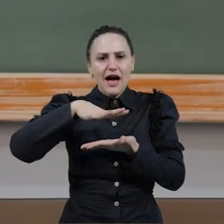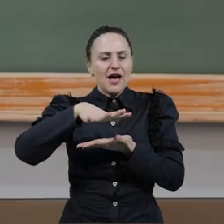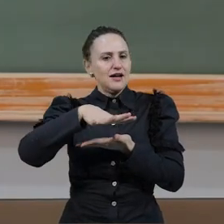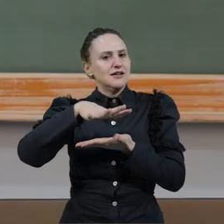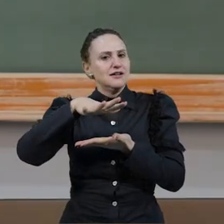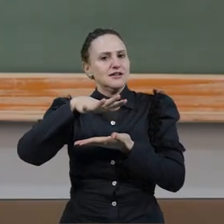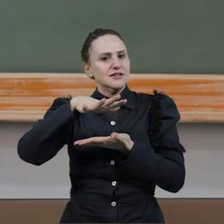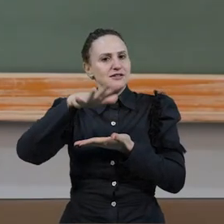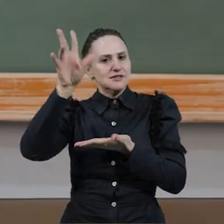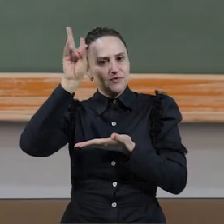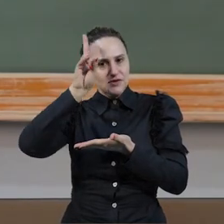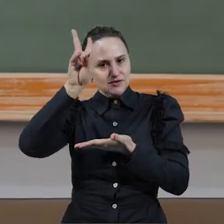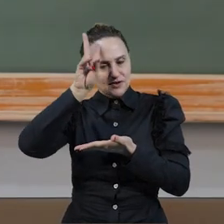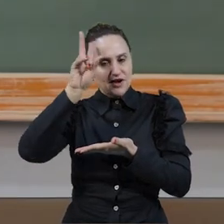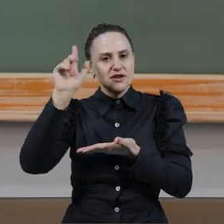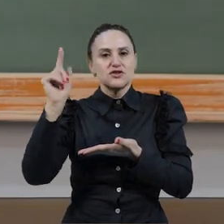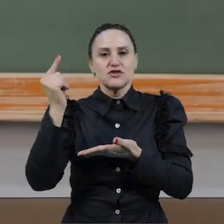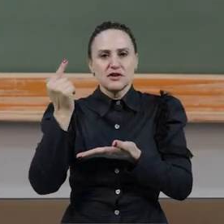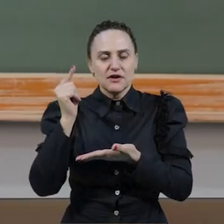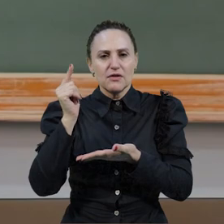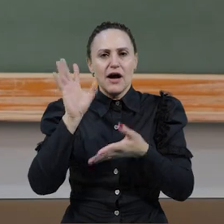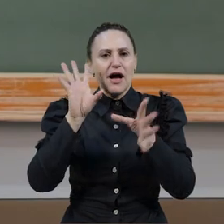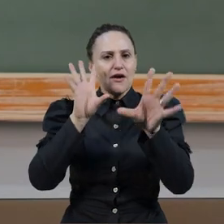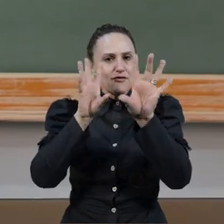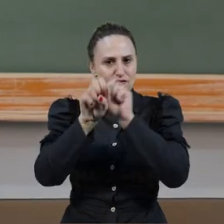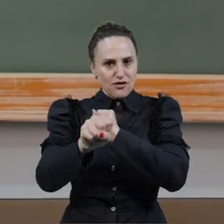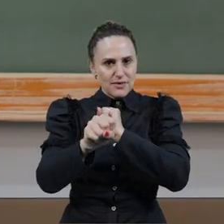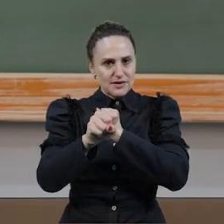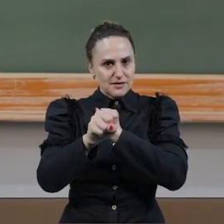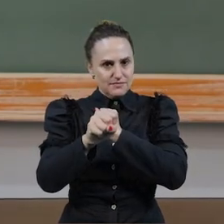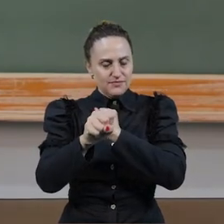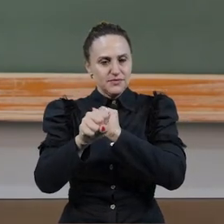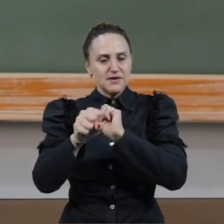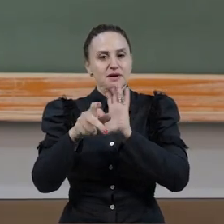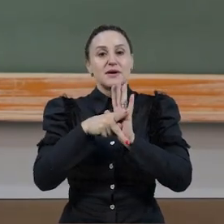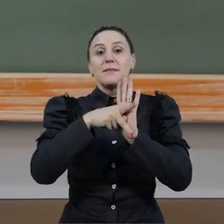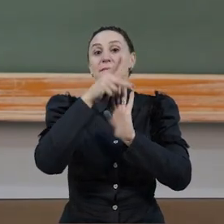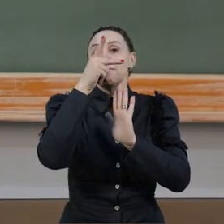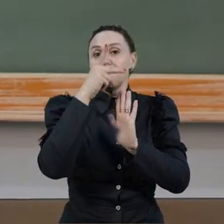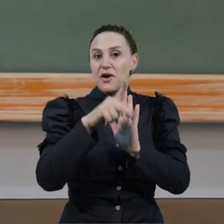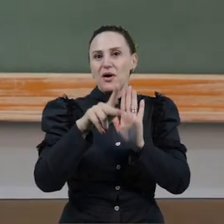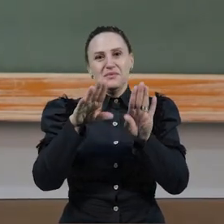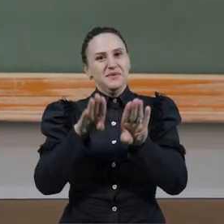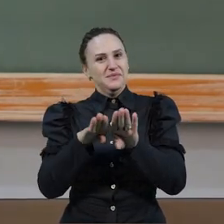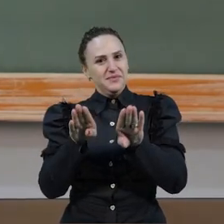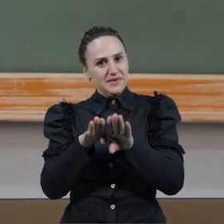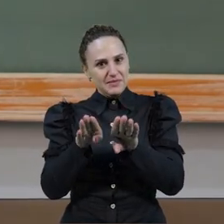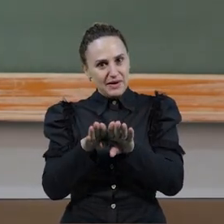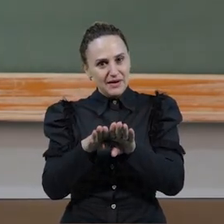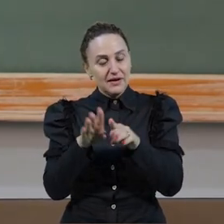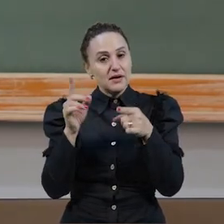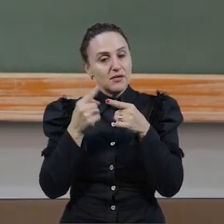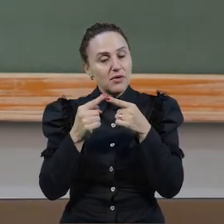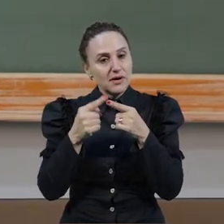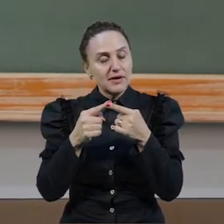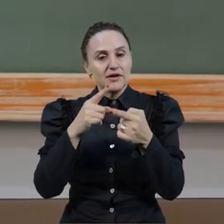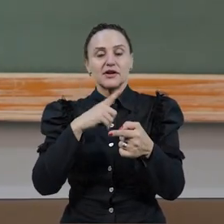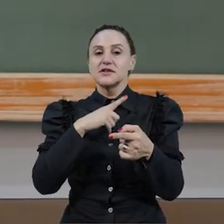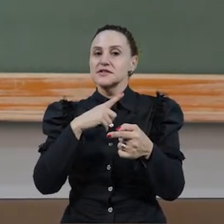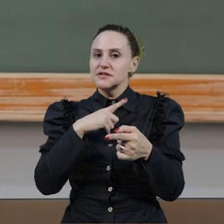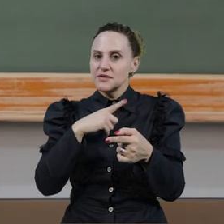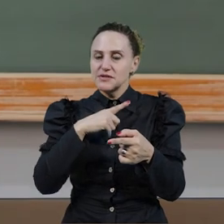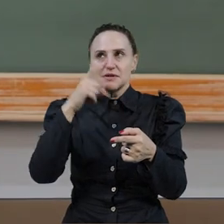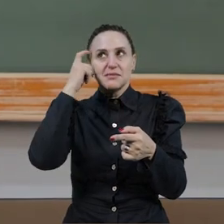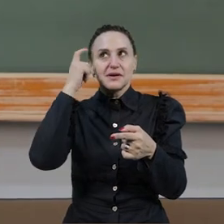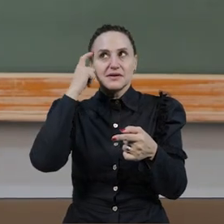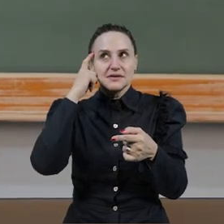geografia para a formação do seu aluno e para a sua formação. Porque além da sua formação profissional, nós temos que pensar na sua